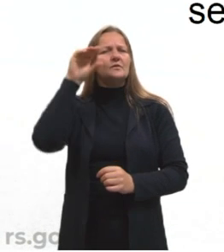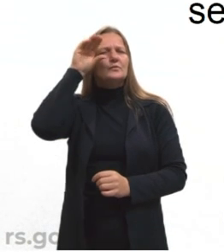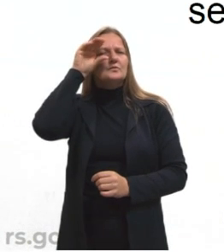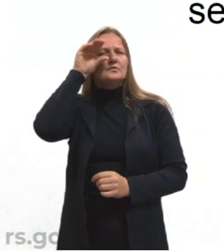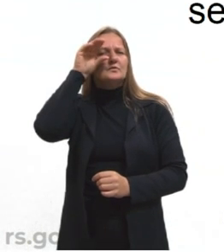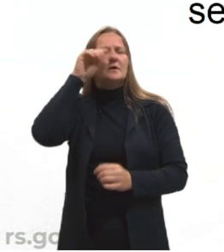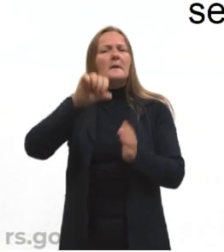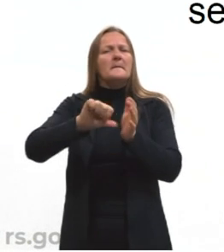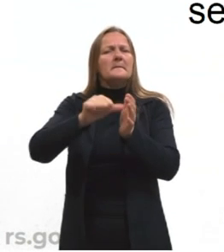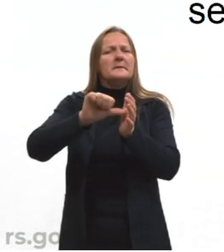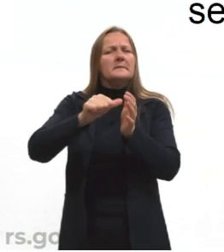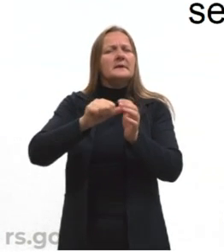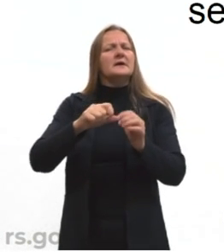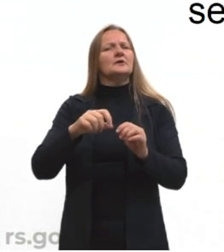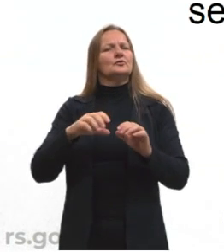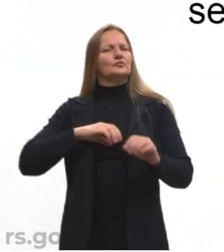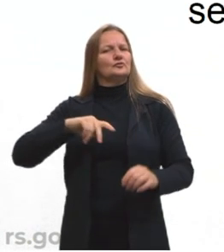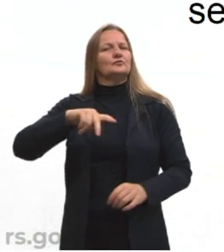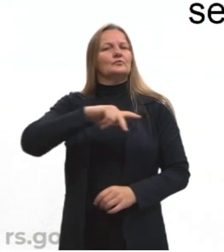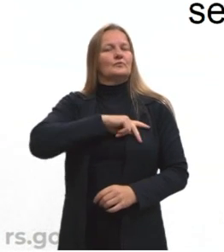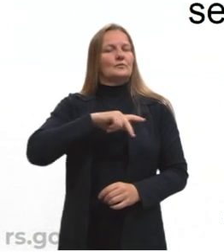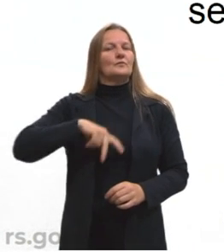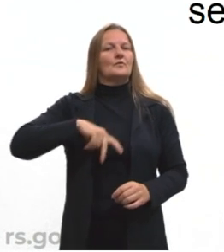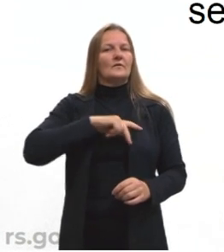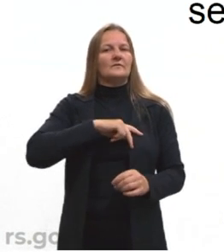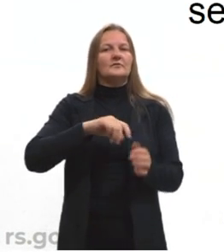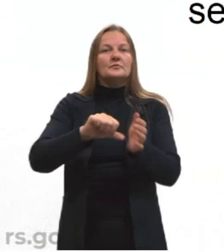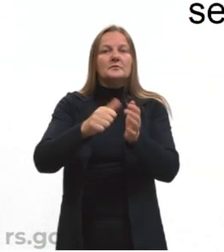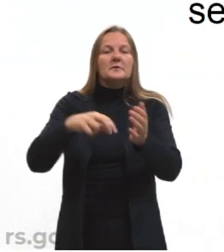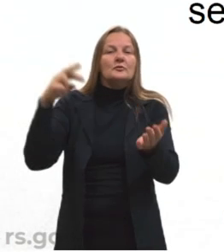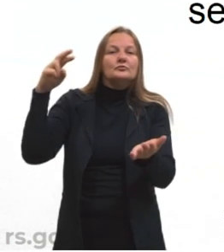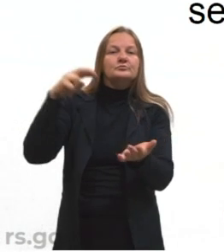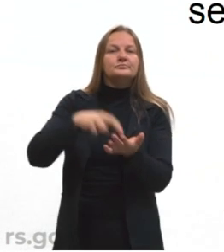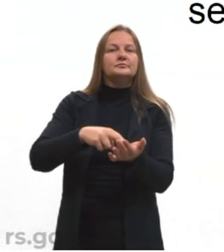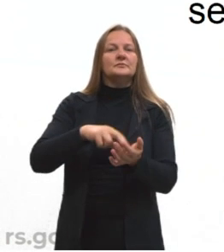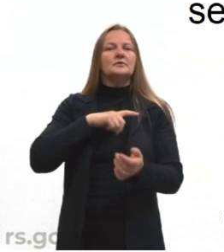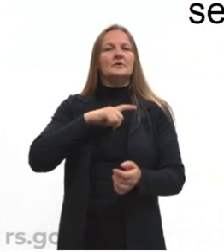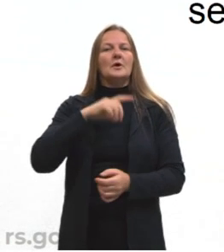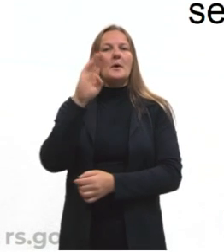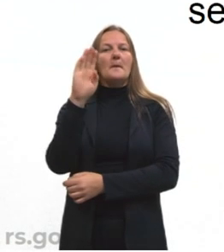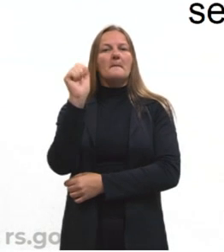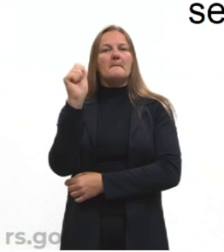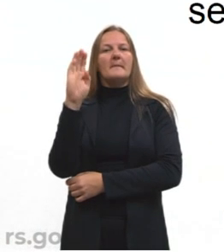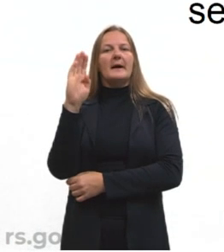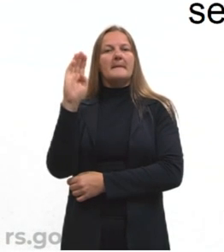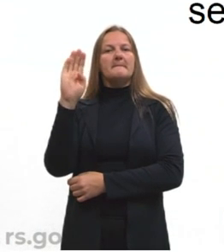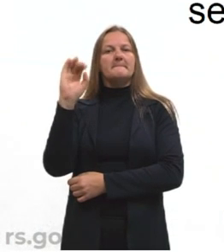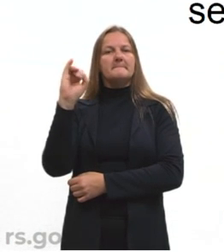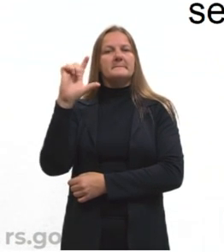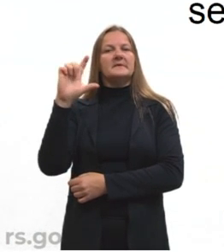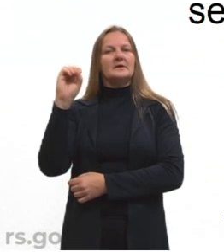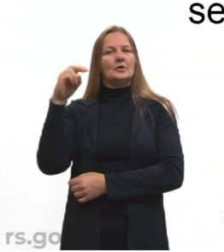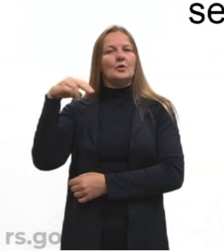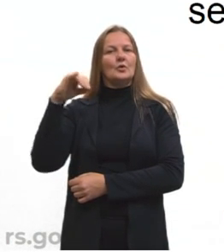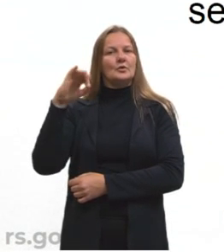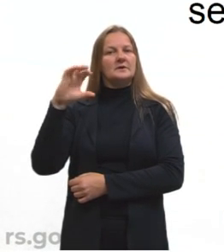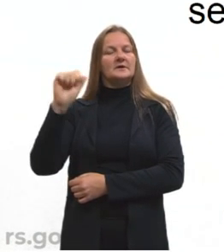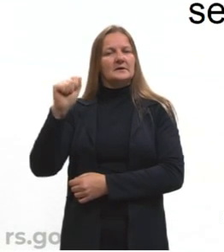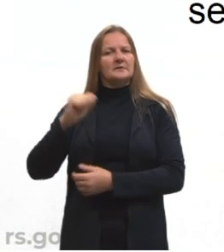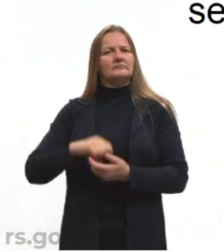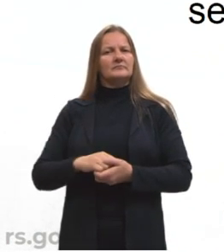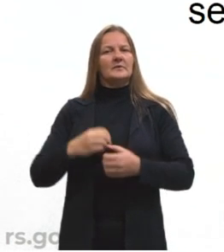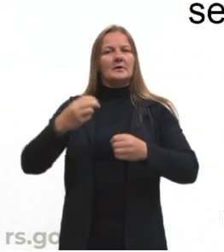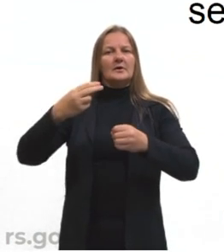desde as primeiras civilizações. Seu primeiro registro se deu na Babilônia em 2000 antes de